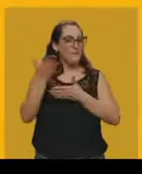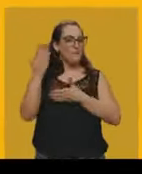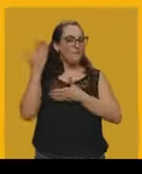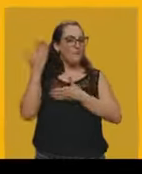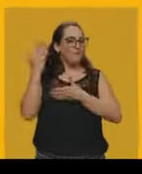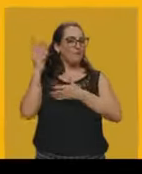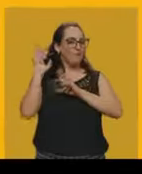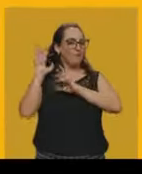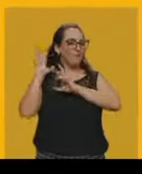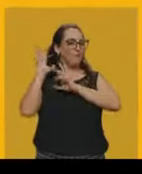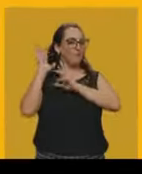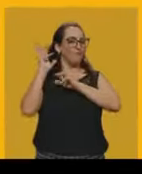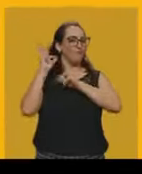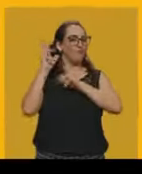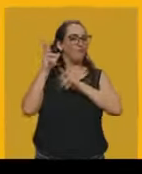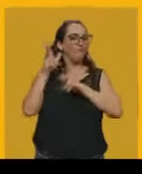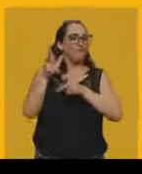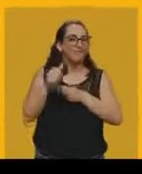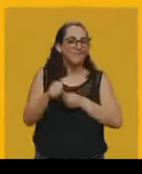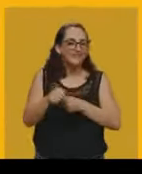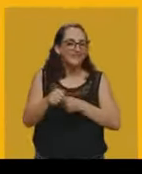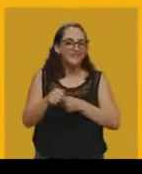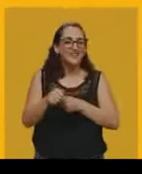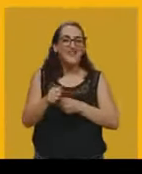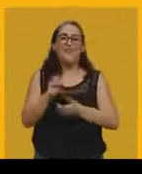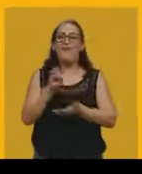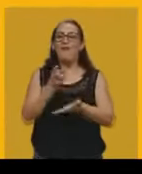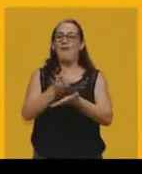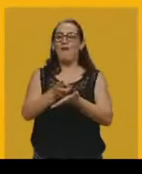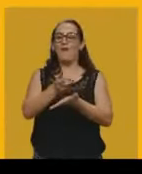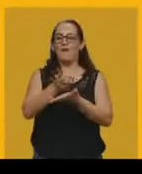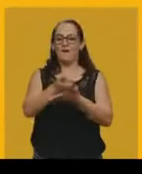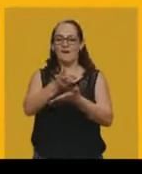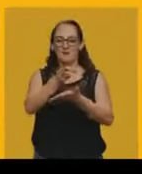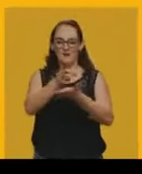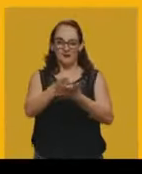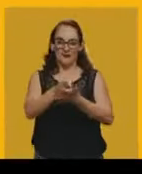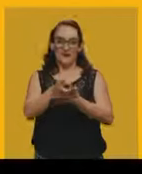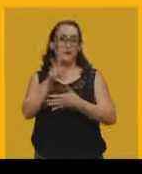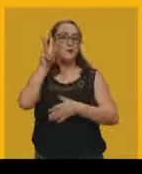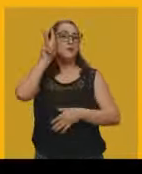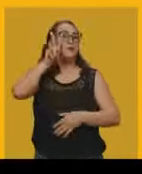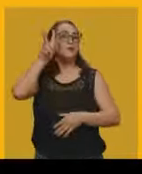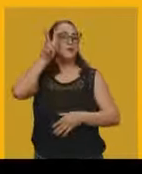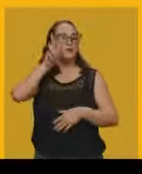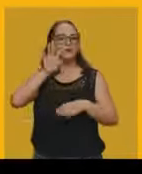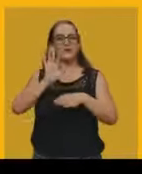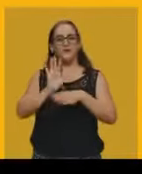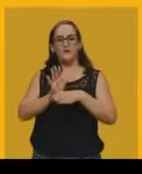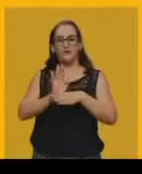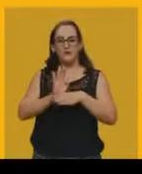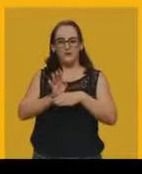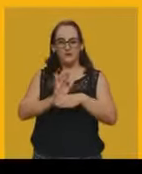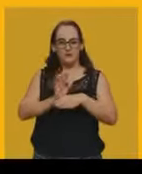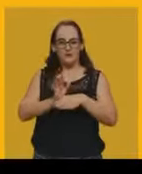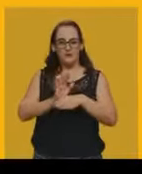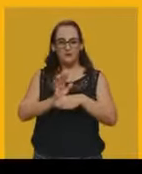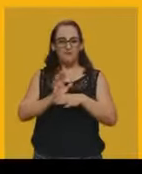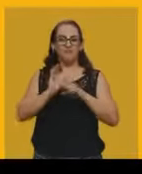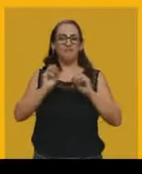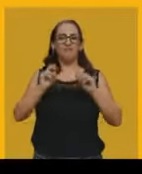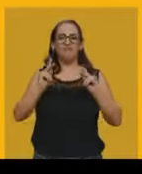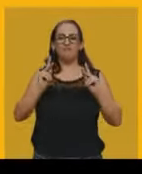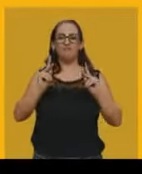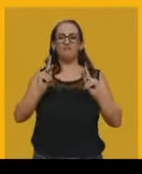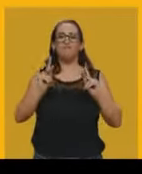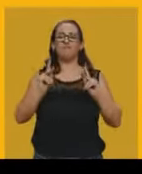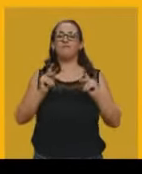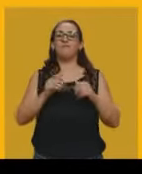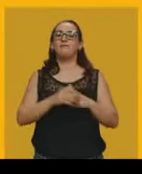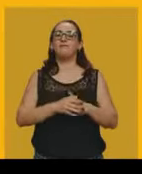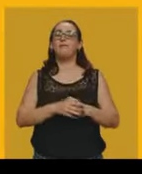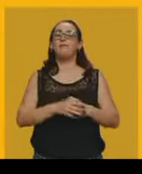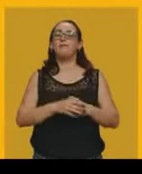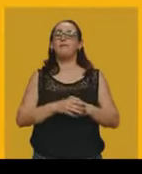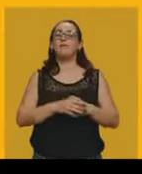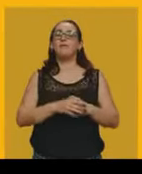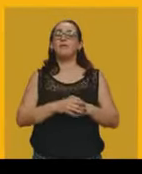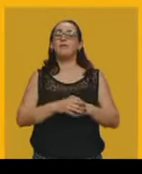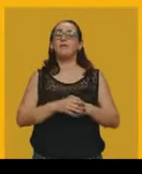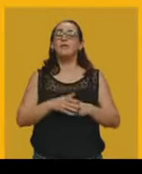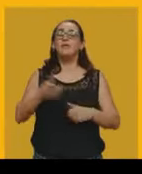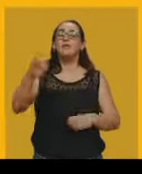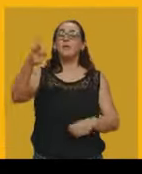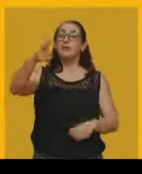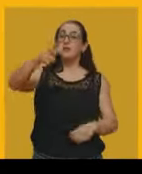darmos continuidade à história do cinema, tá bom? Então vamos lá, mais uma